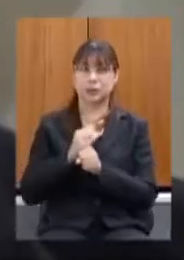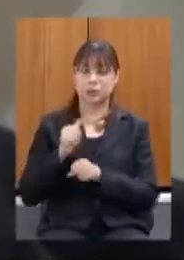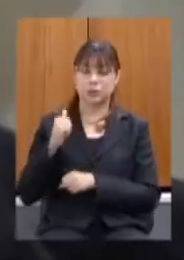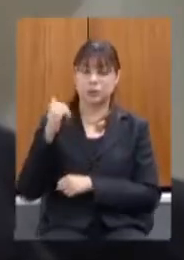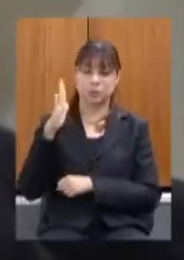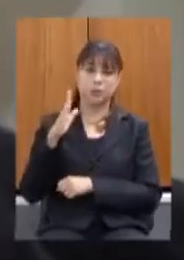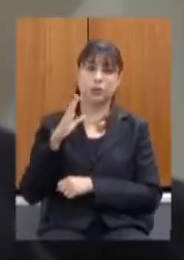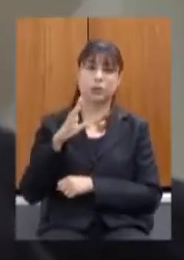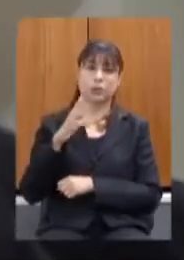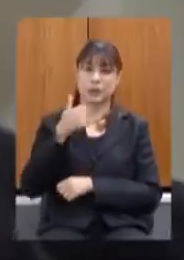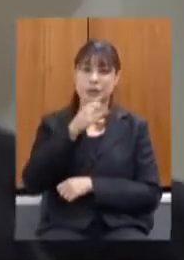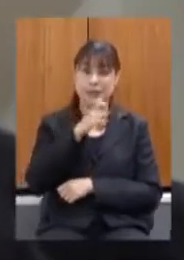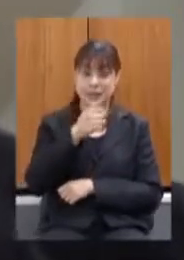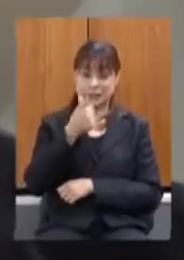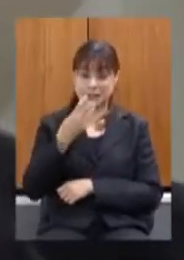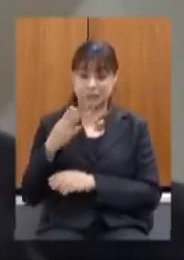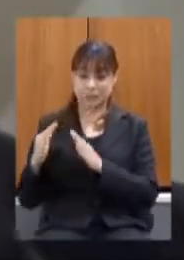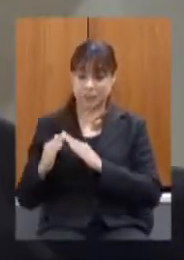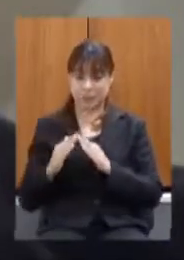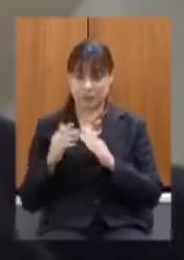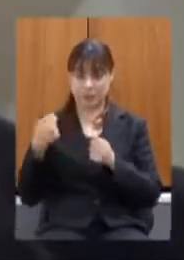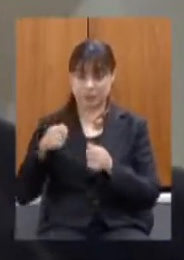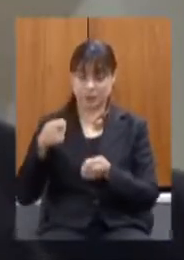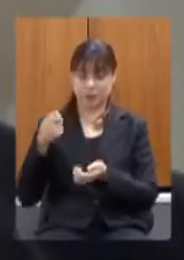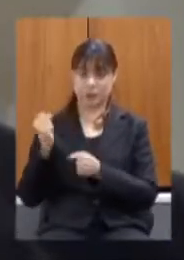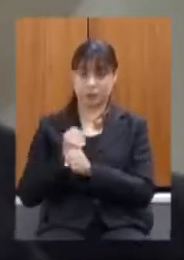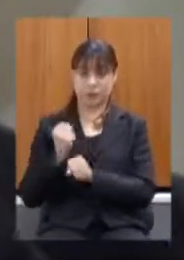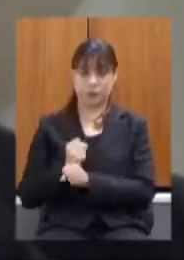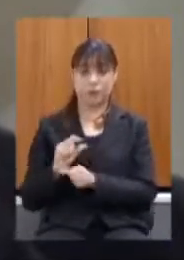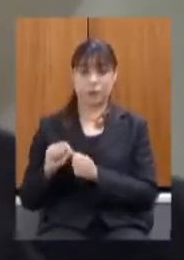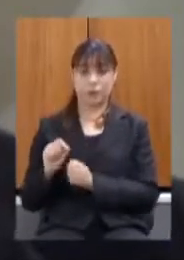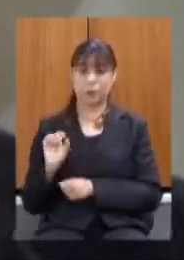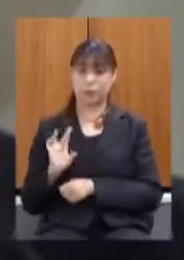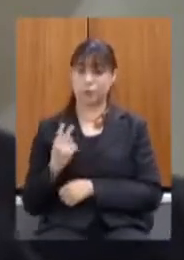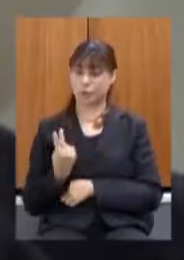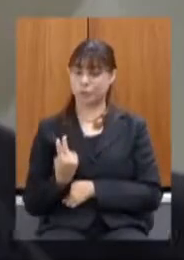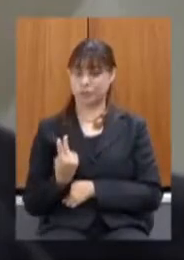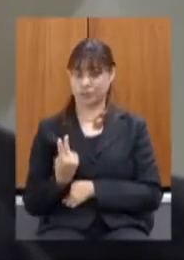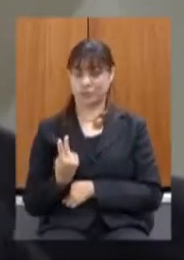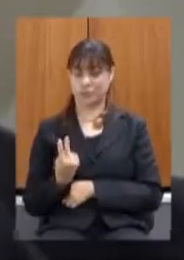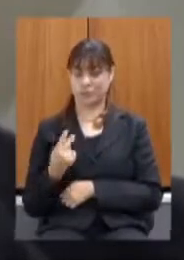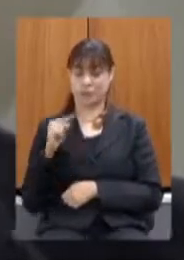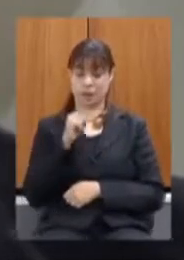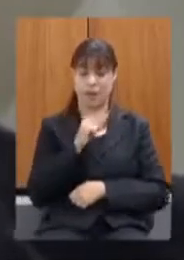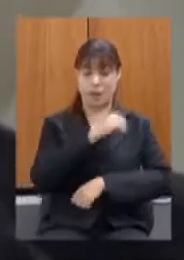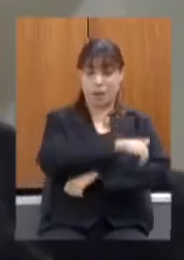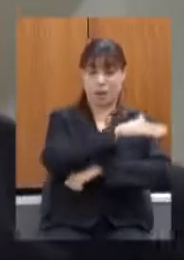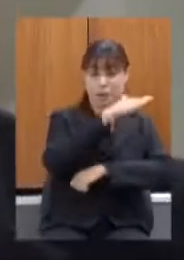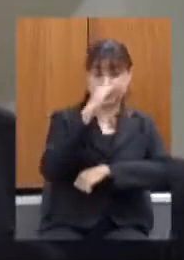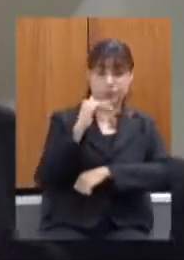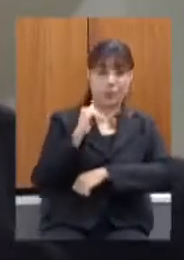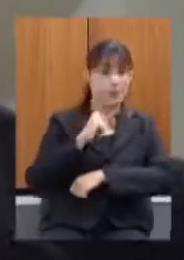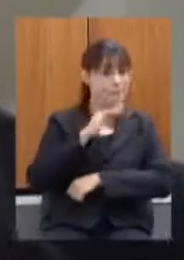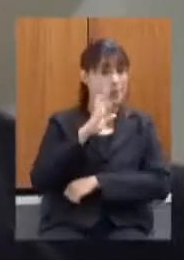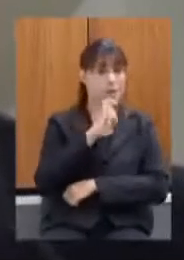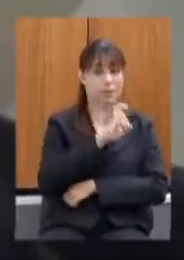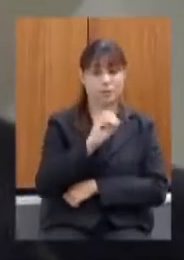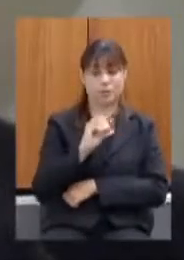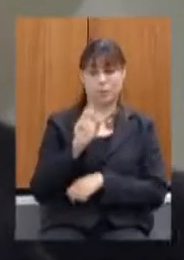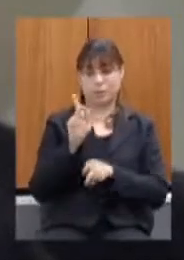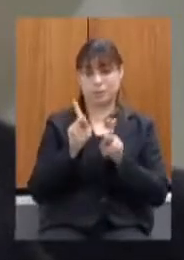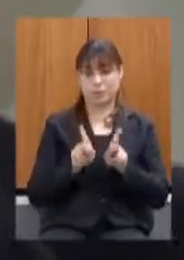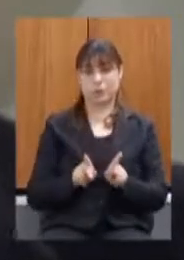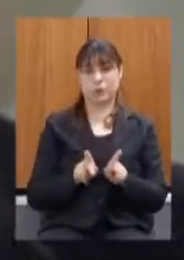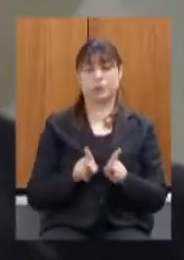que deveriam ter sido construídas só duas ficaram prontas em Brumadinho mais de 500 pessoas